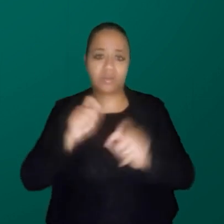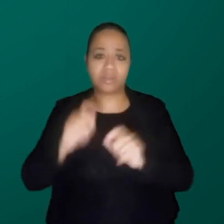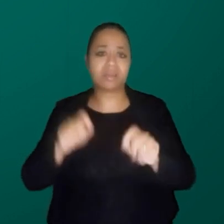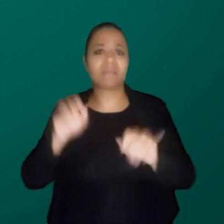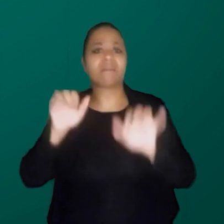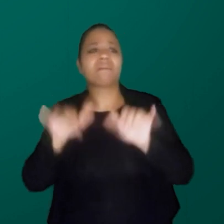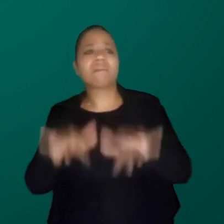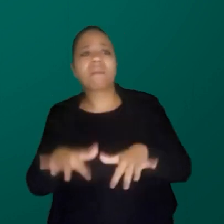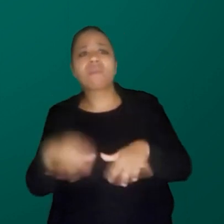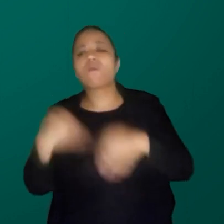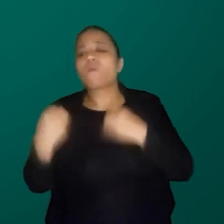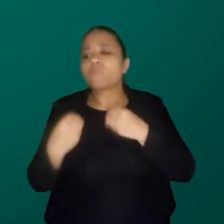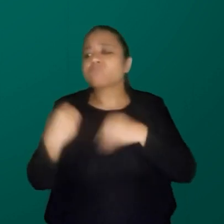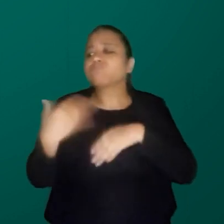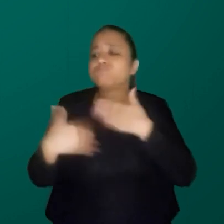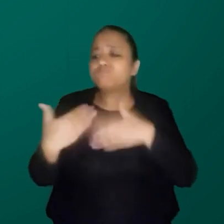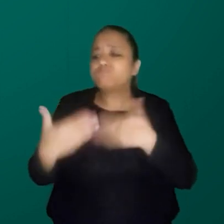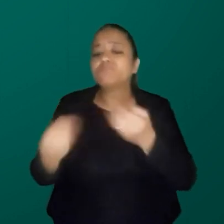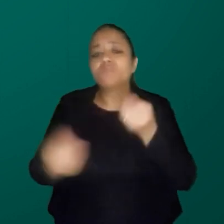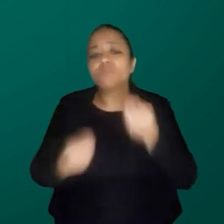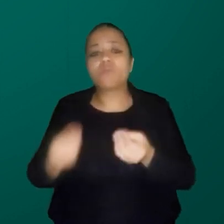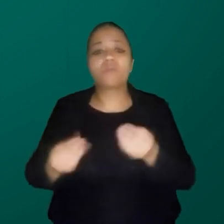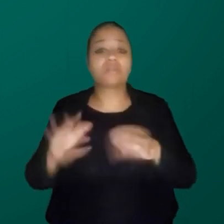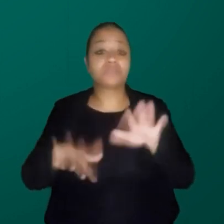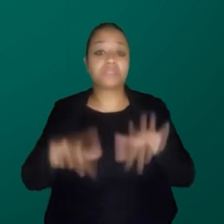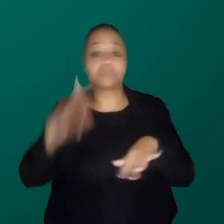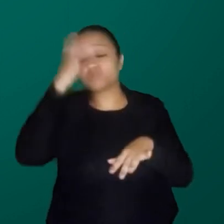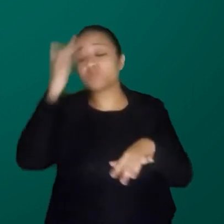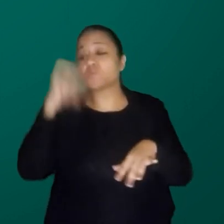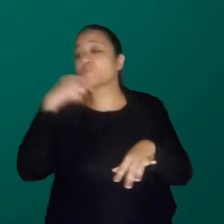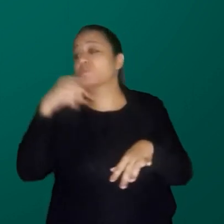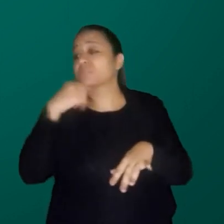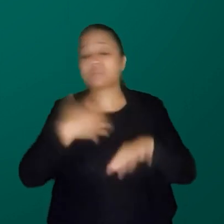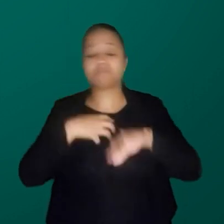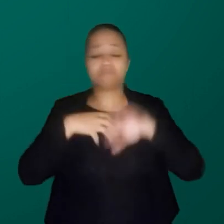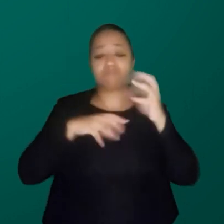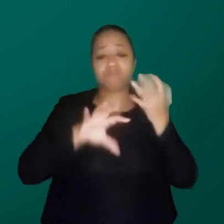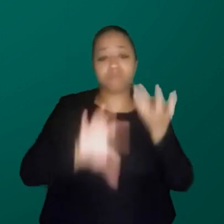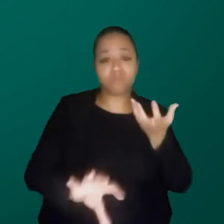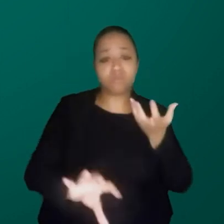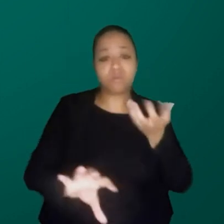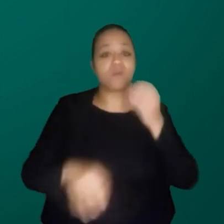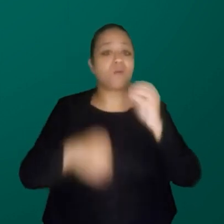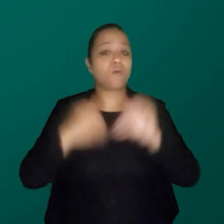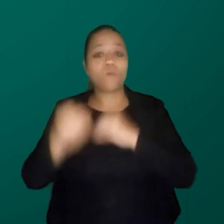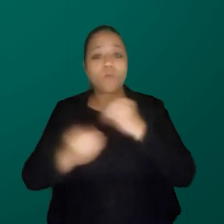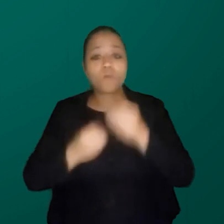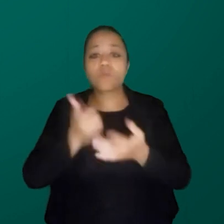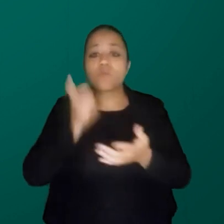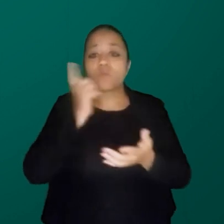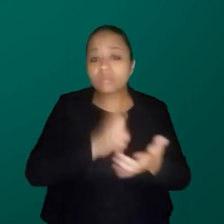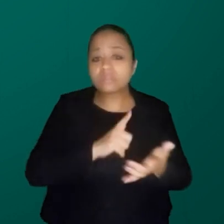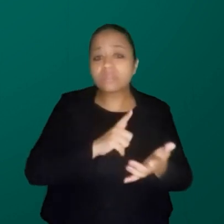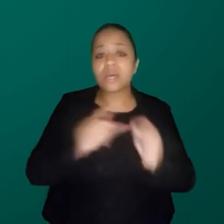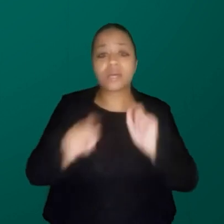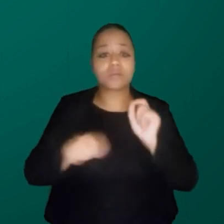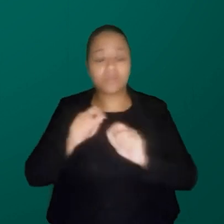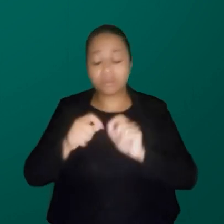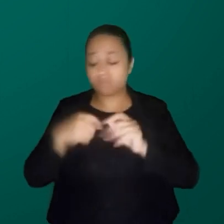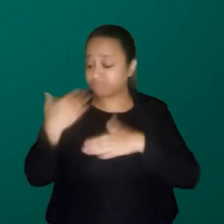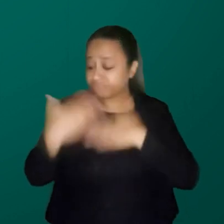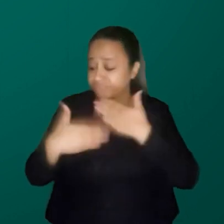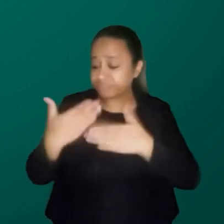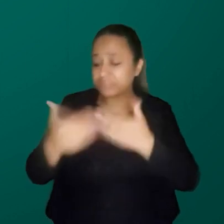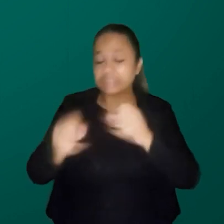Quem vai gerir não consegue ter empatia e como é que vai conseguir construir